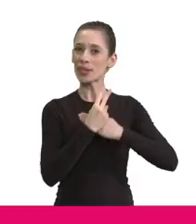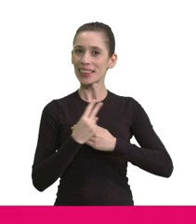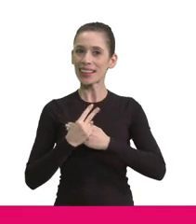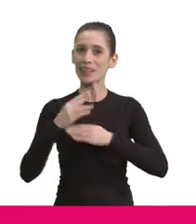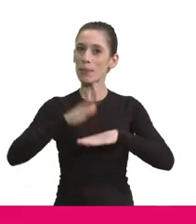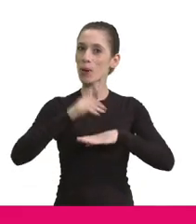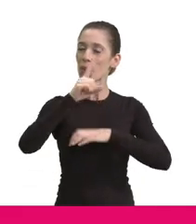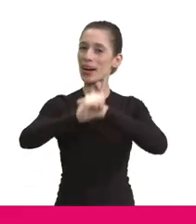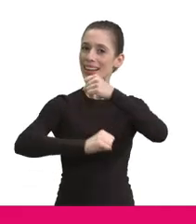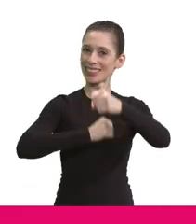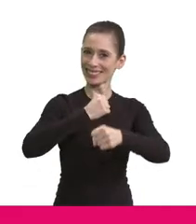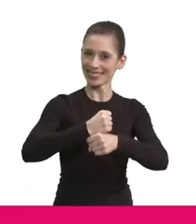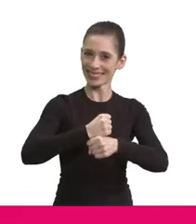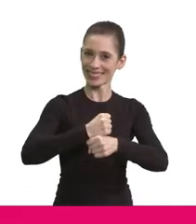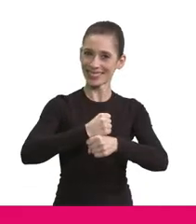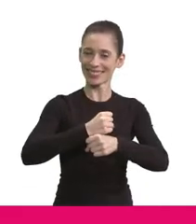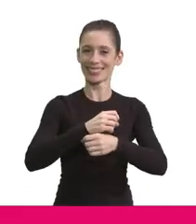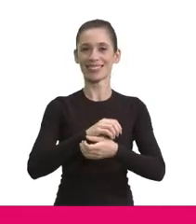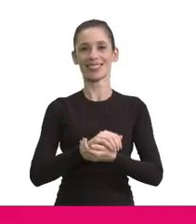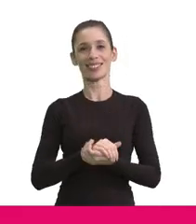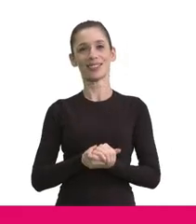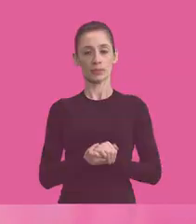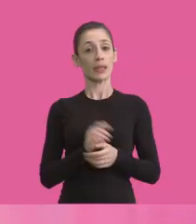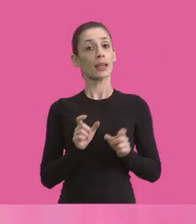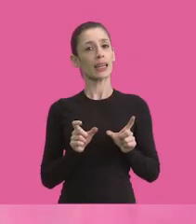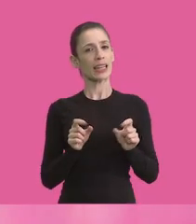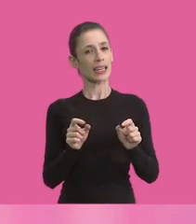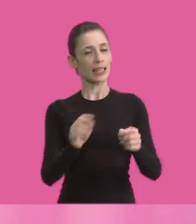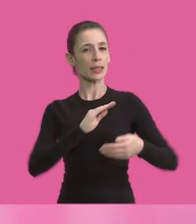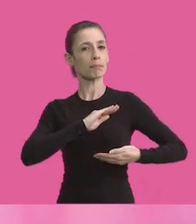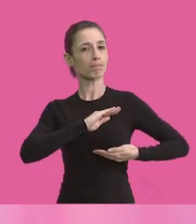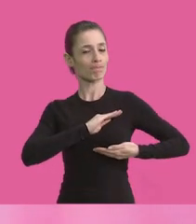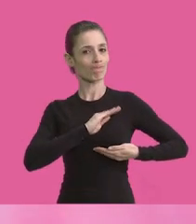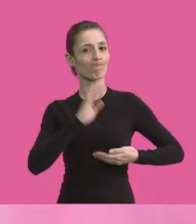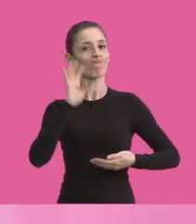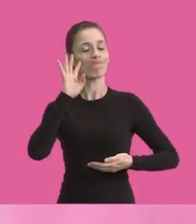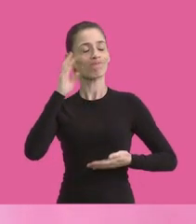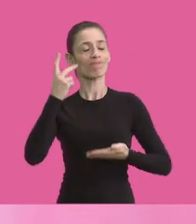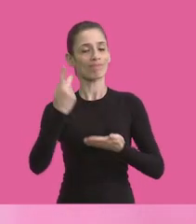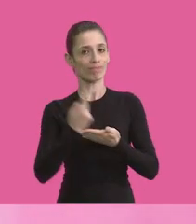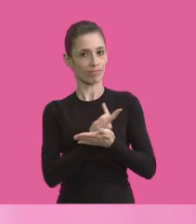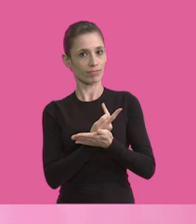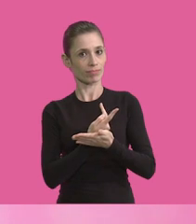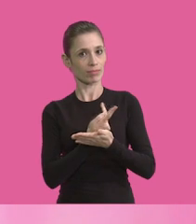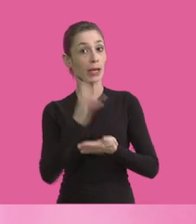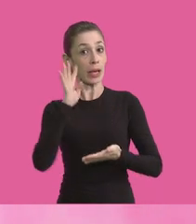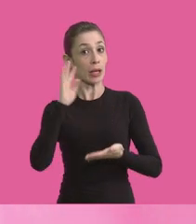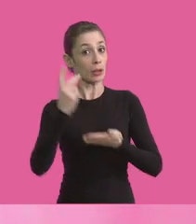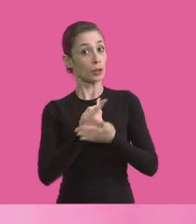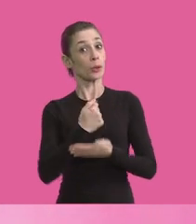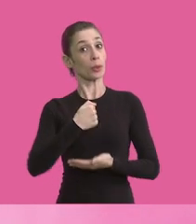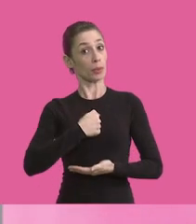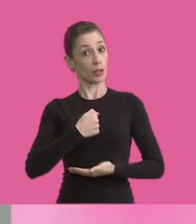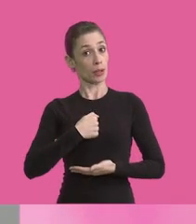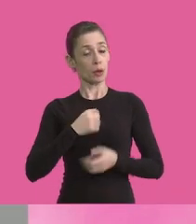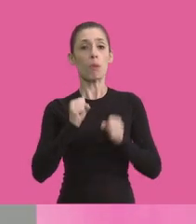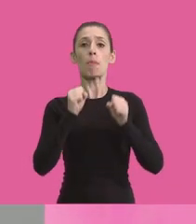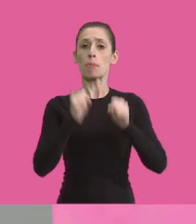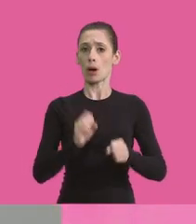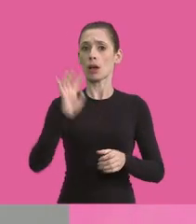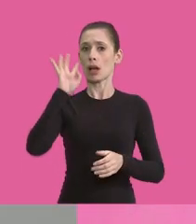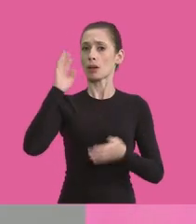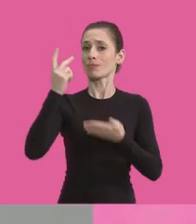se cuidando o ano todo. Câncer de mama acontece. Aconteceu comigo.